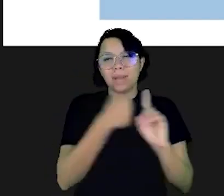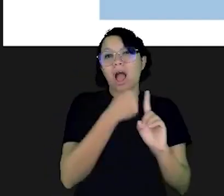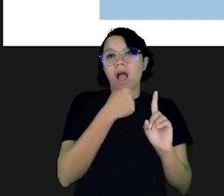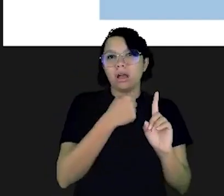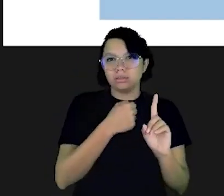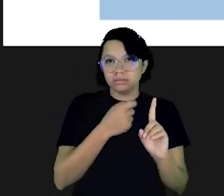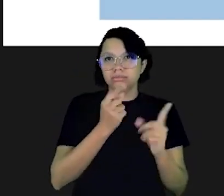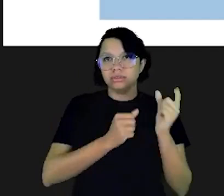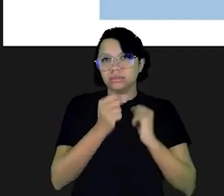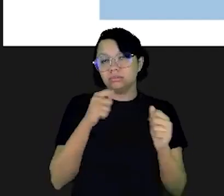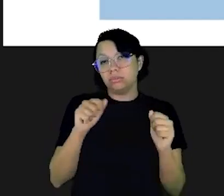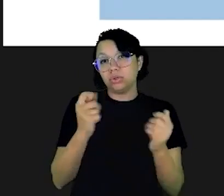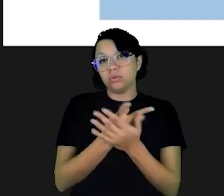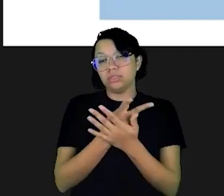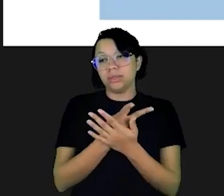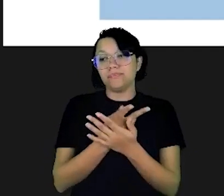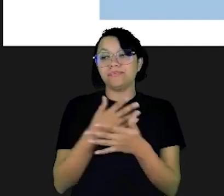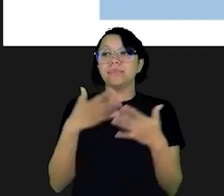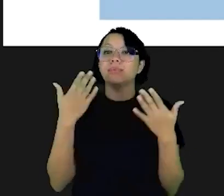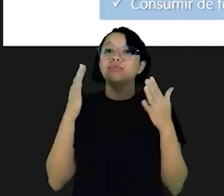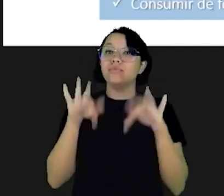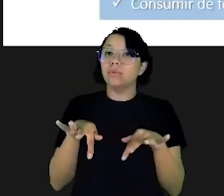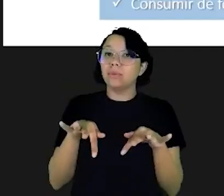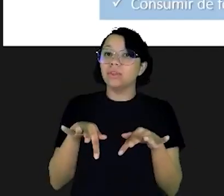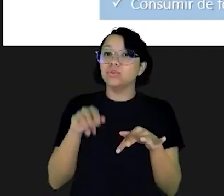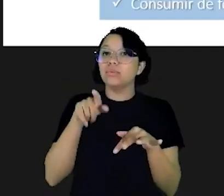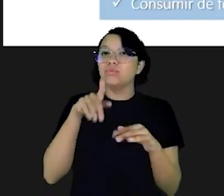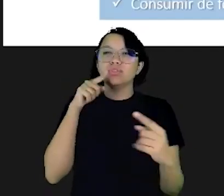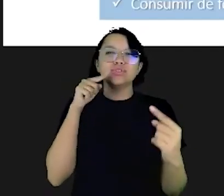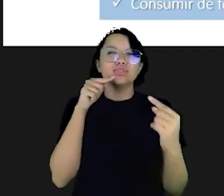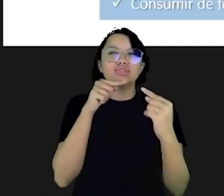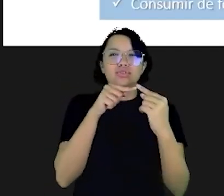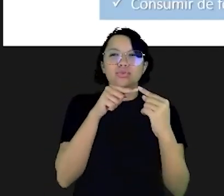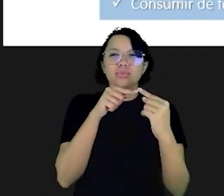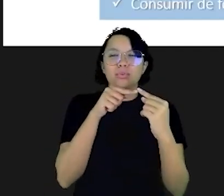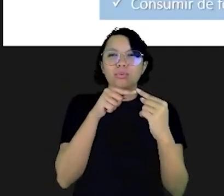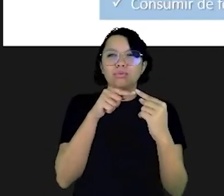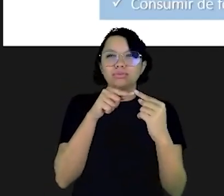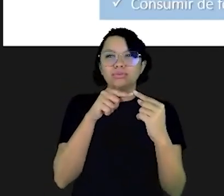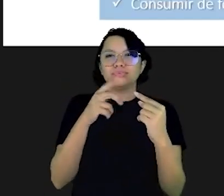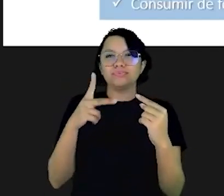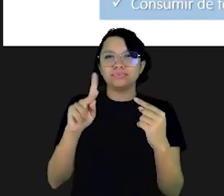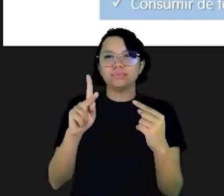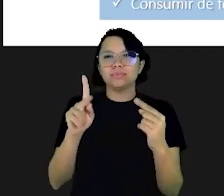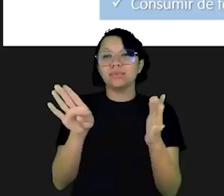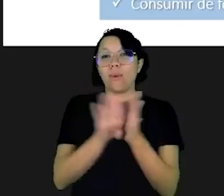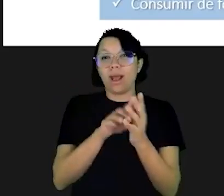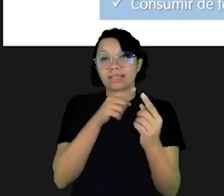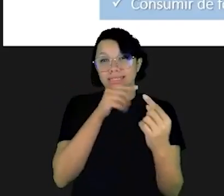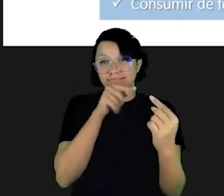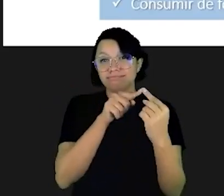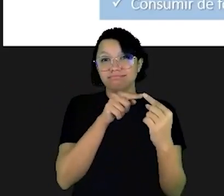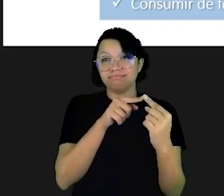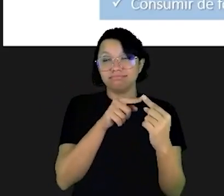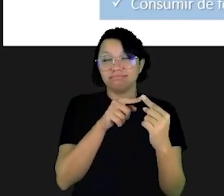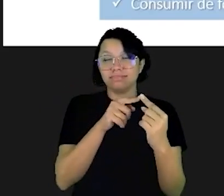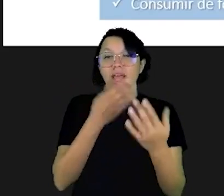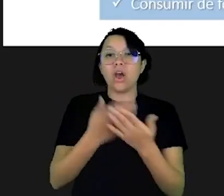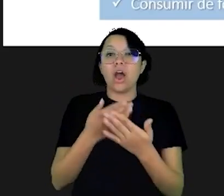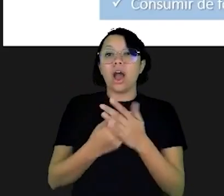o impacto financeiro que esses imprevistos vão ter sobre você. E, finalmente, para que você possa atingir aquilo que é o